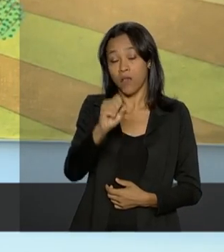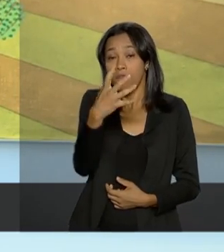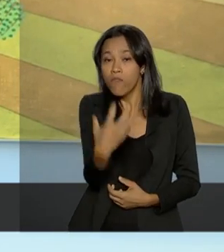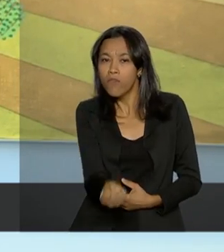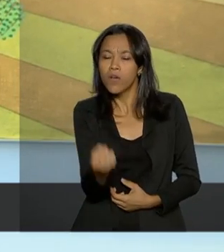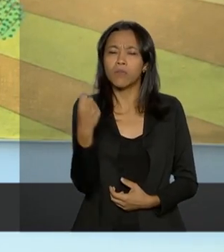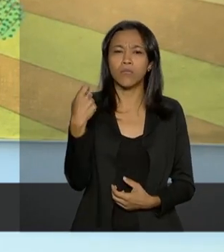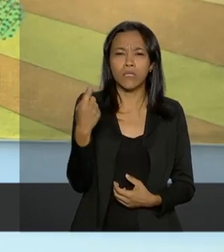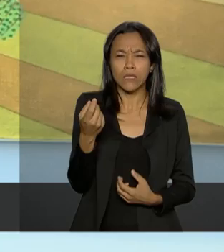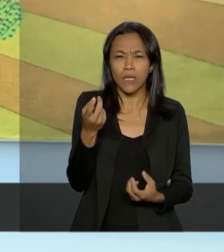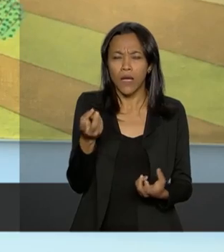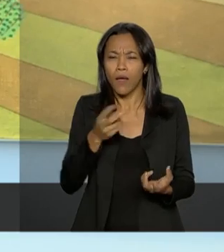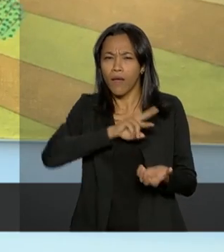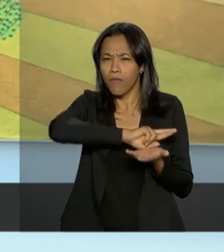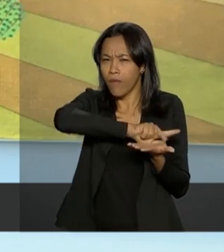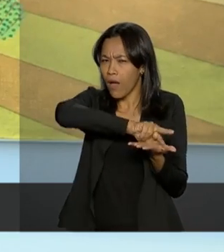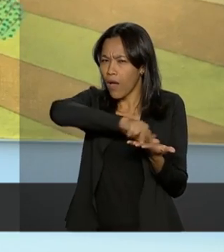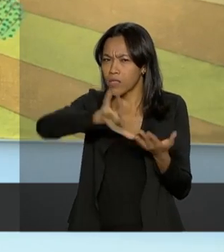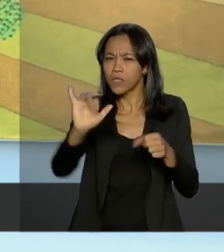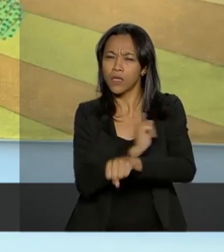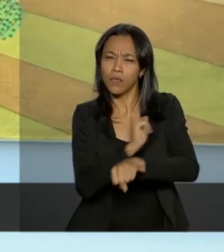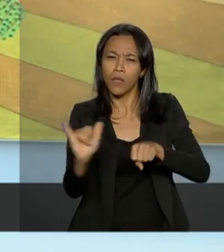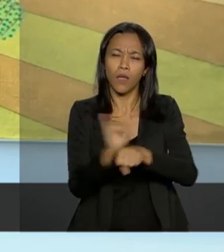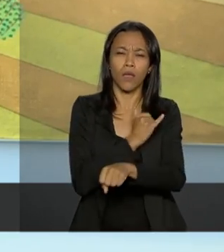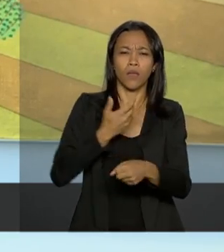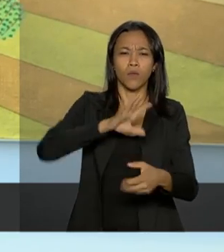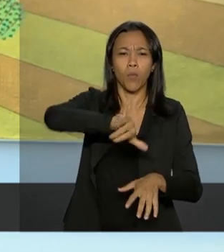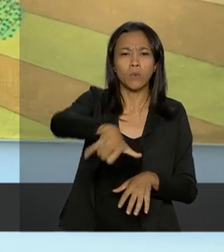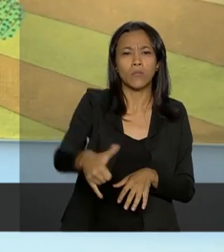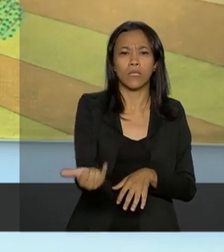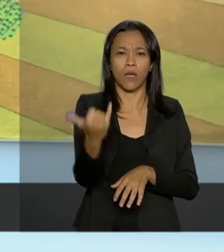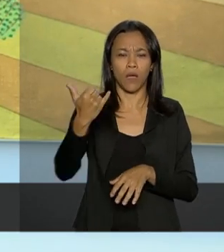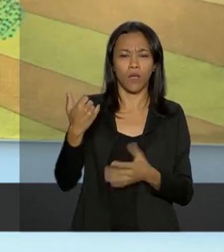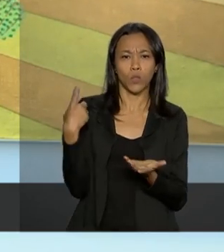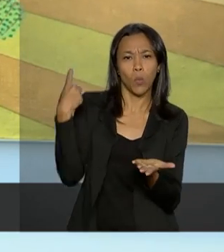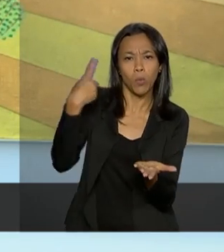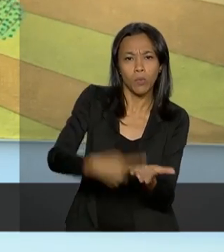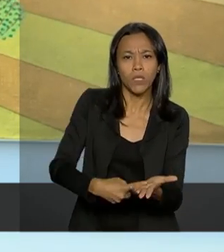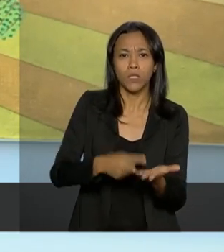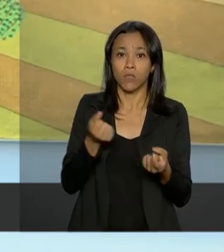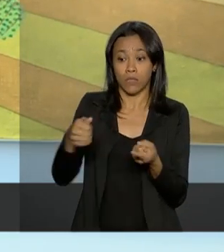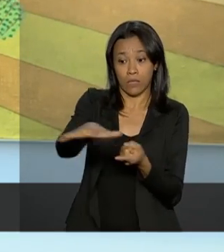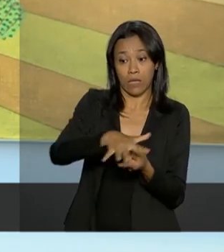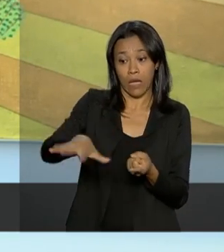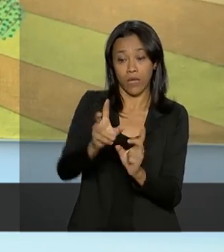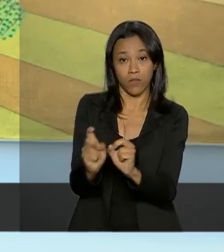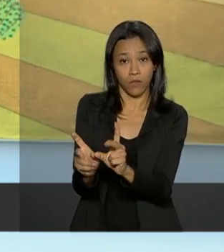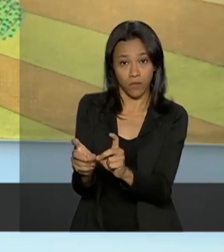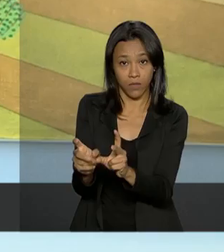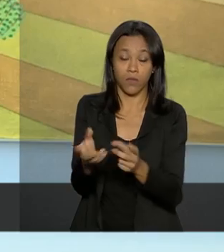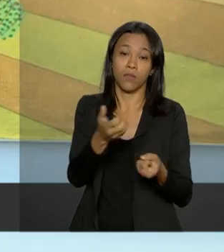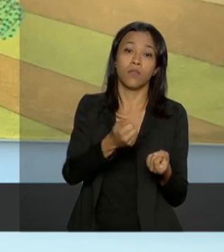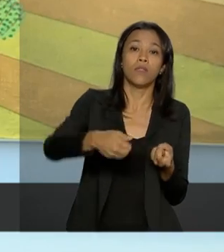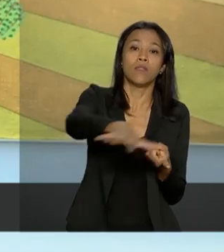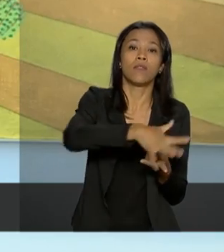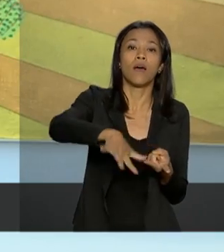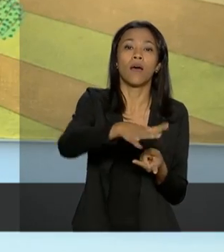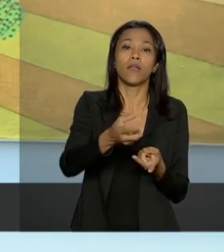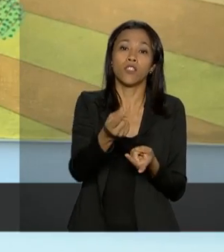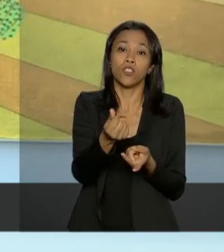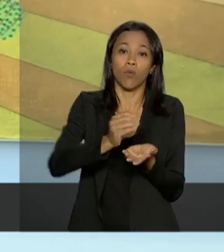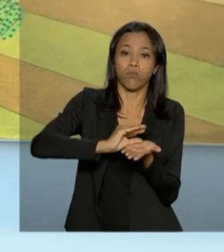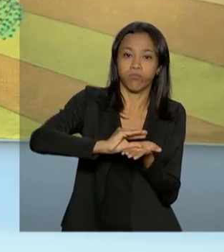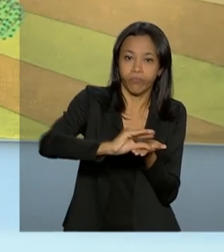possibilidades, talvez novos acordos na área de comercial, na área de investimentos